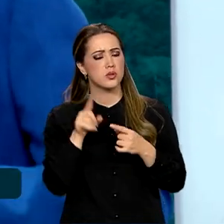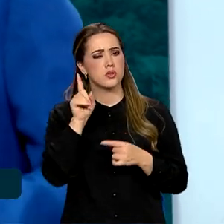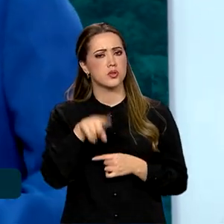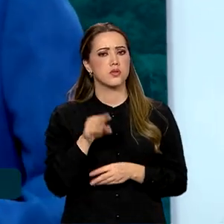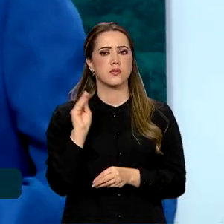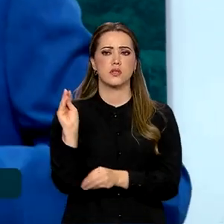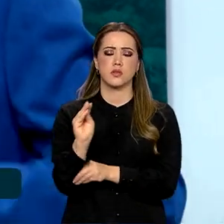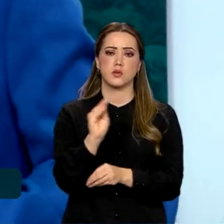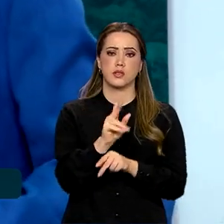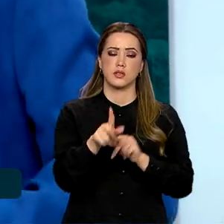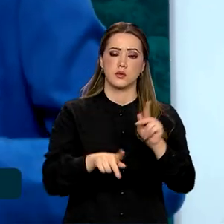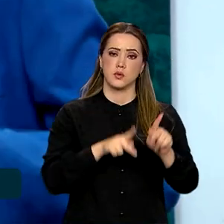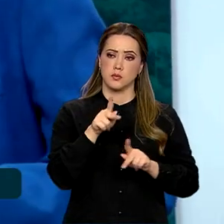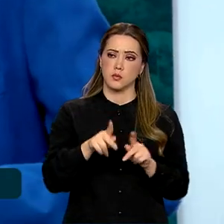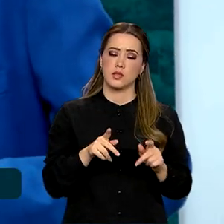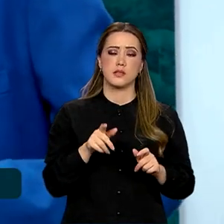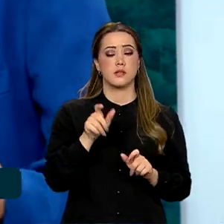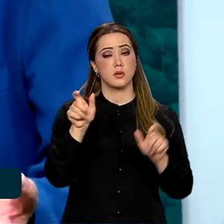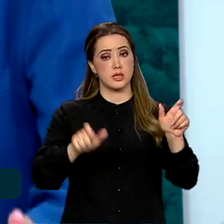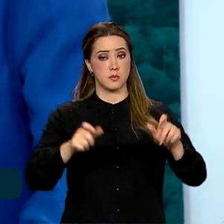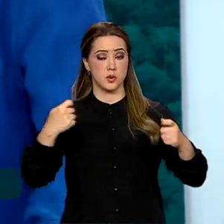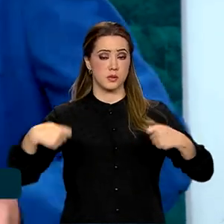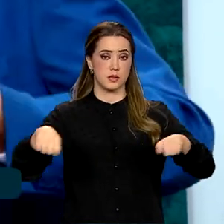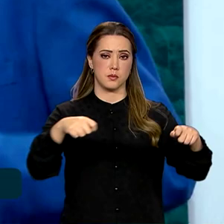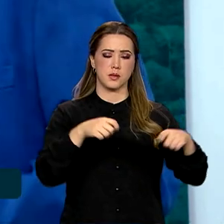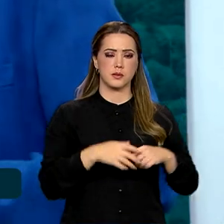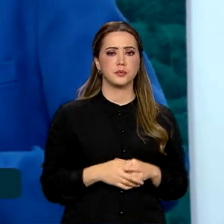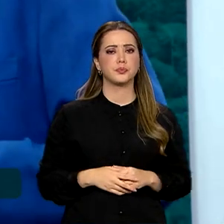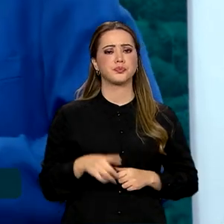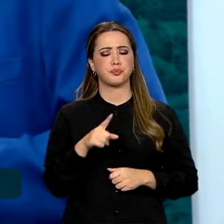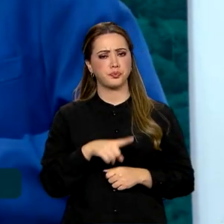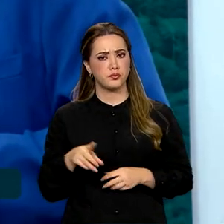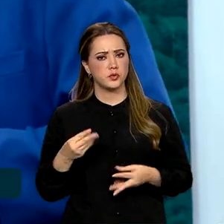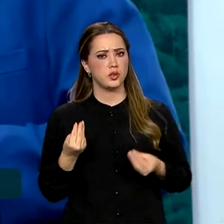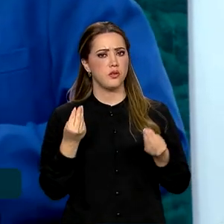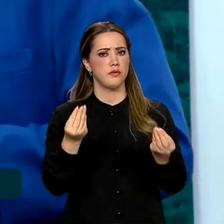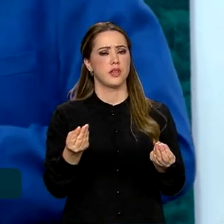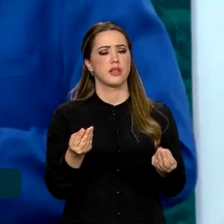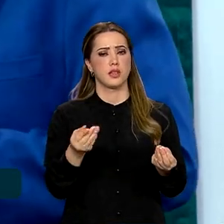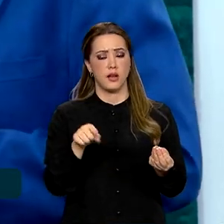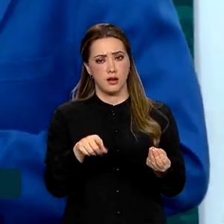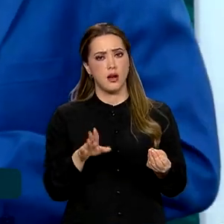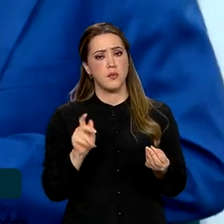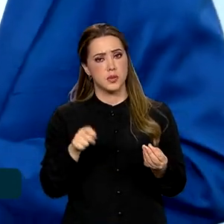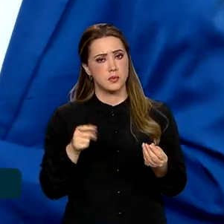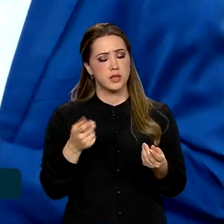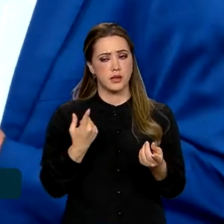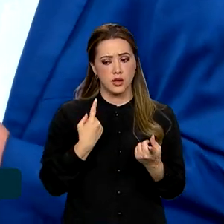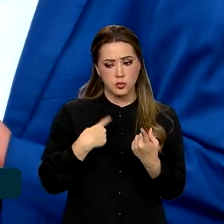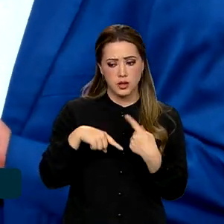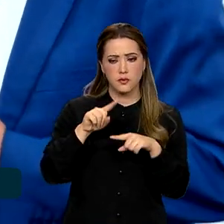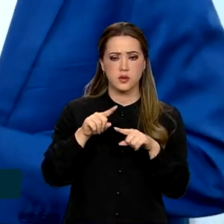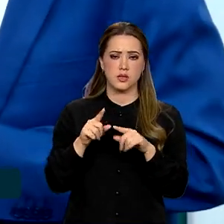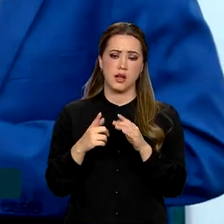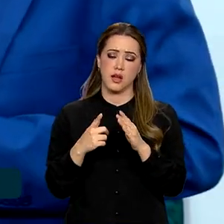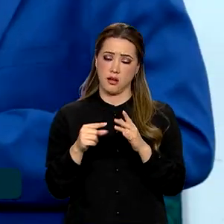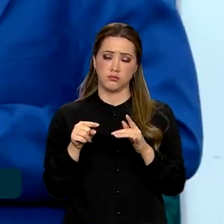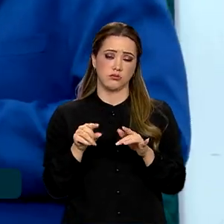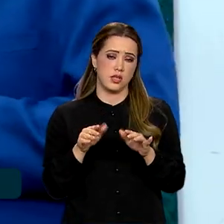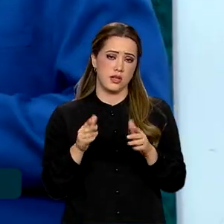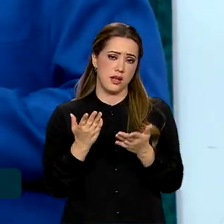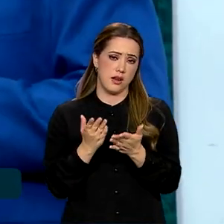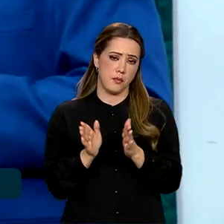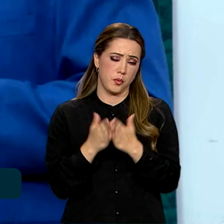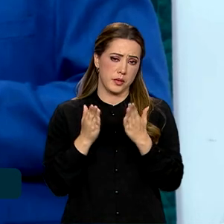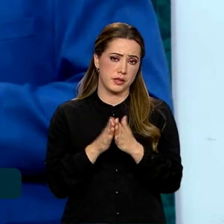do povo, das pessoas que mais precisam e dar a mão para tirar da pobreza. Agora, como é que os países pan-amazônicos,